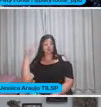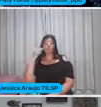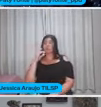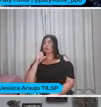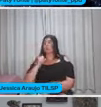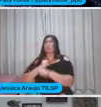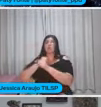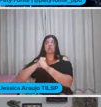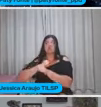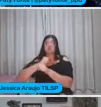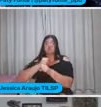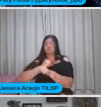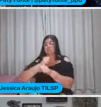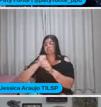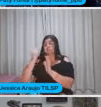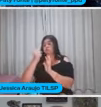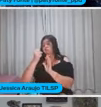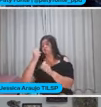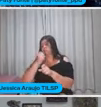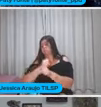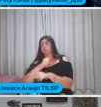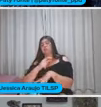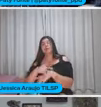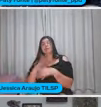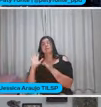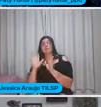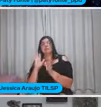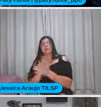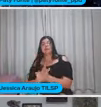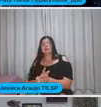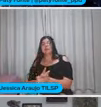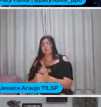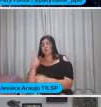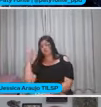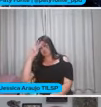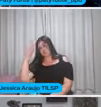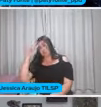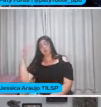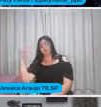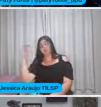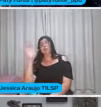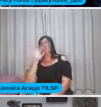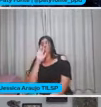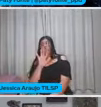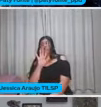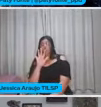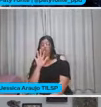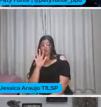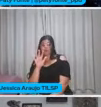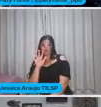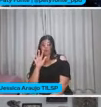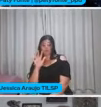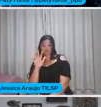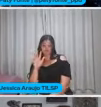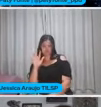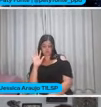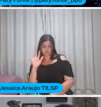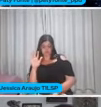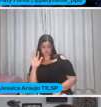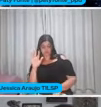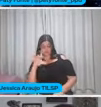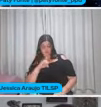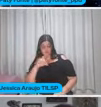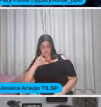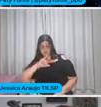acontecesse E aí Há toda uma perspectiva Histórica da ciência Mas Quando há essa